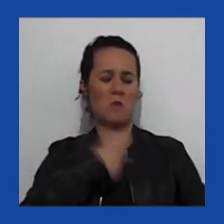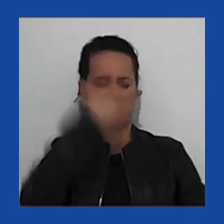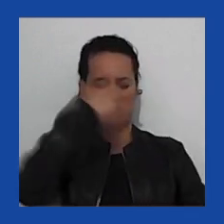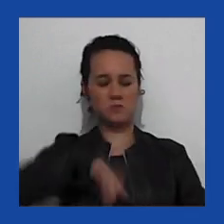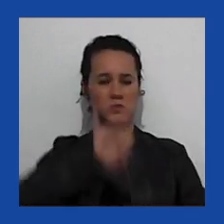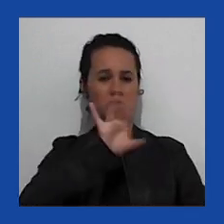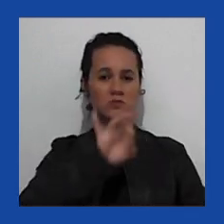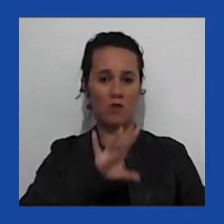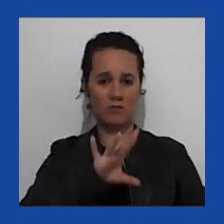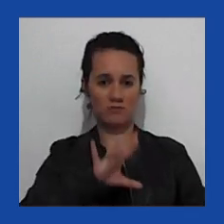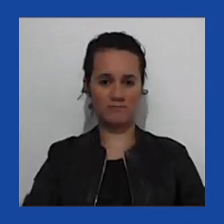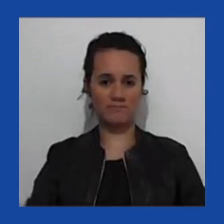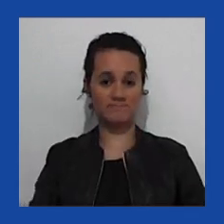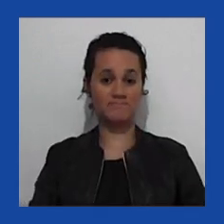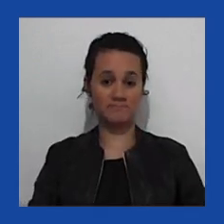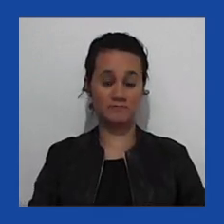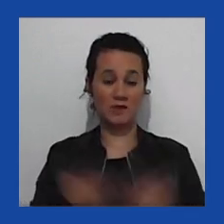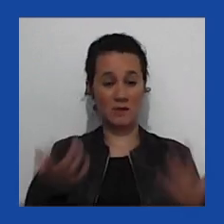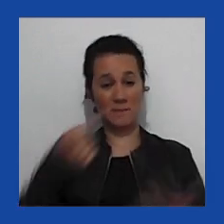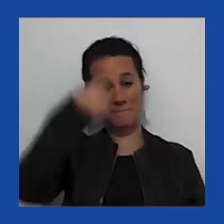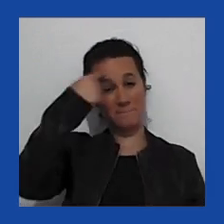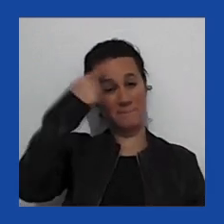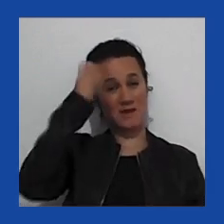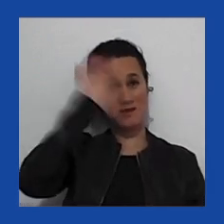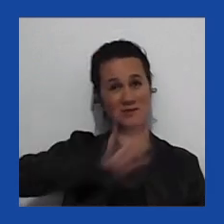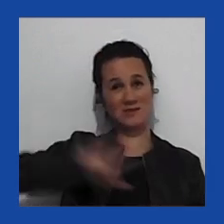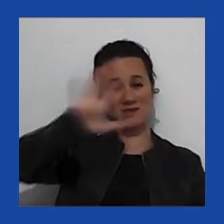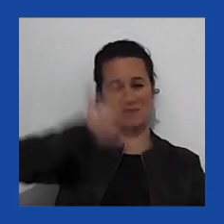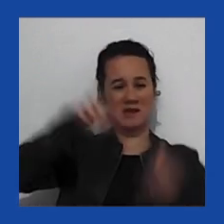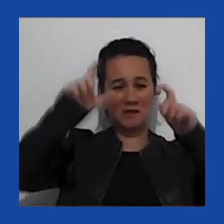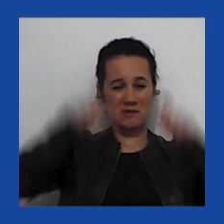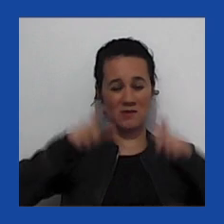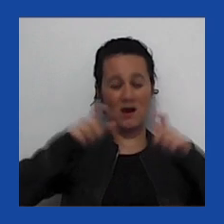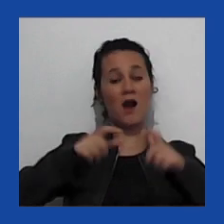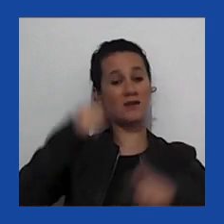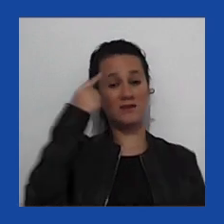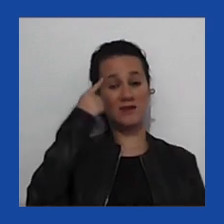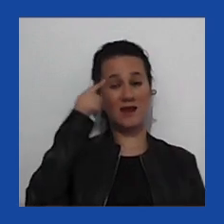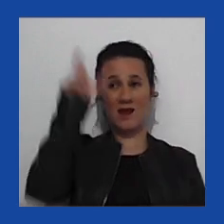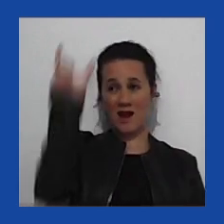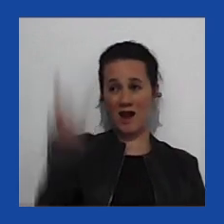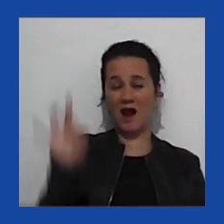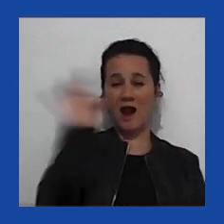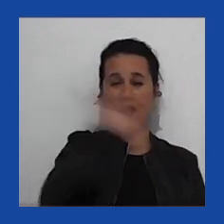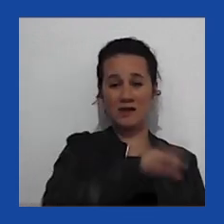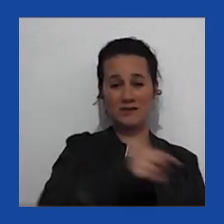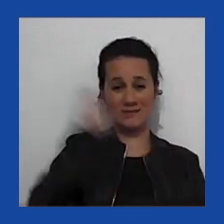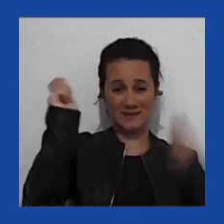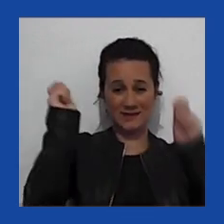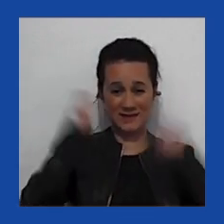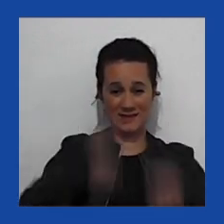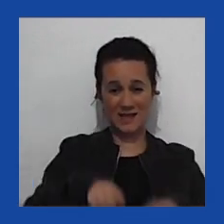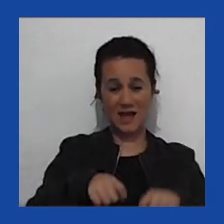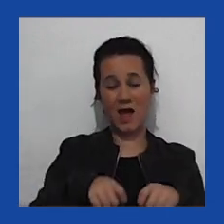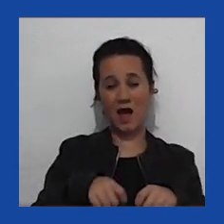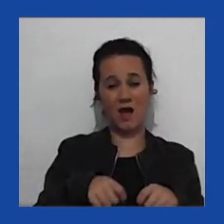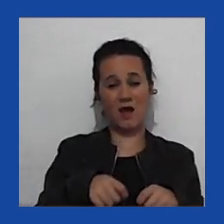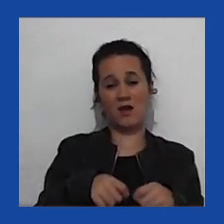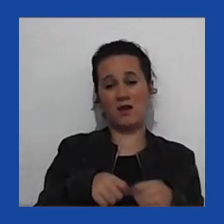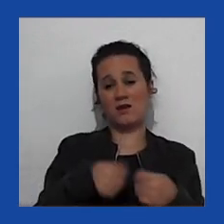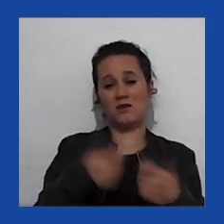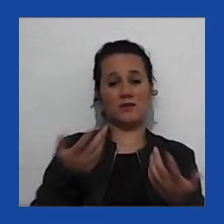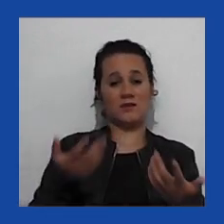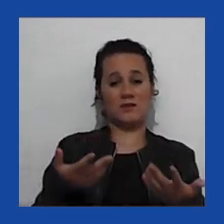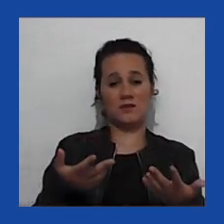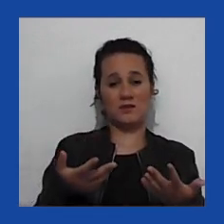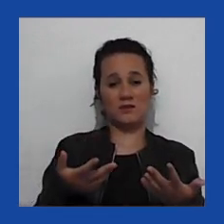mencionei, se o nacionalismo dessas figuras envolve exclusivos, exclusivos,